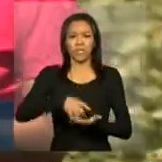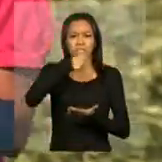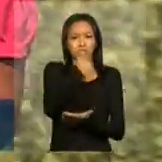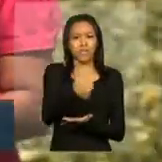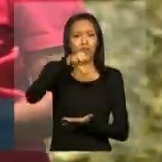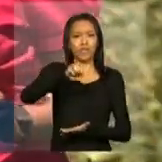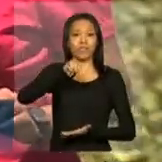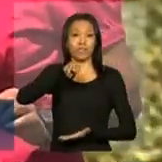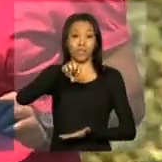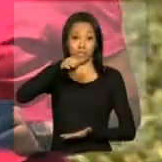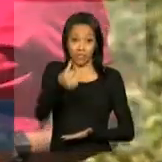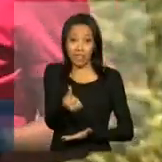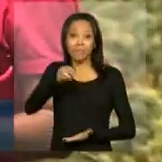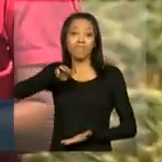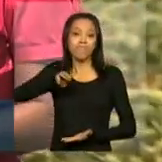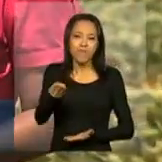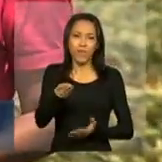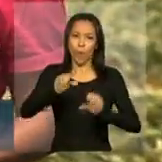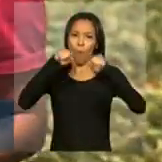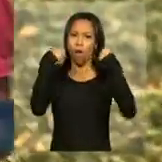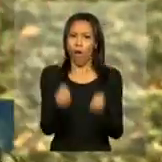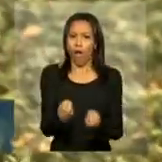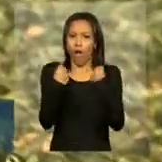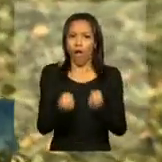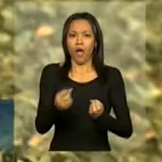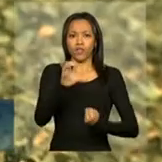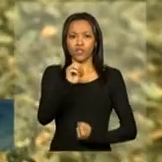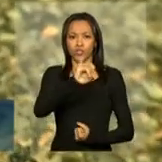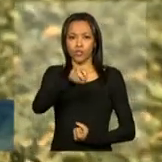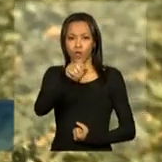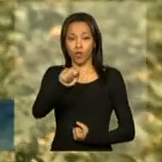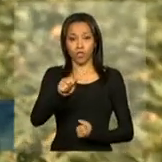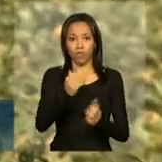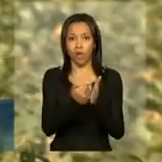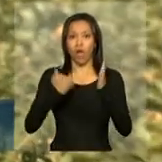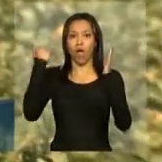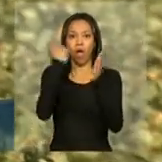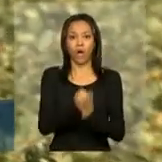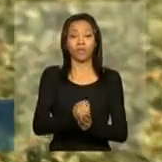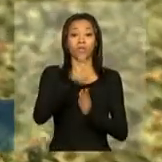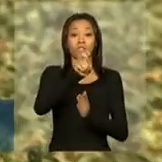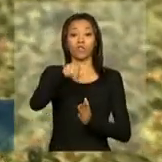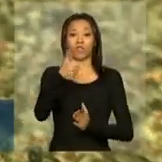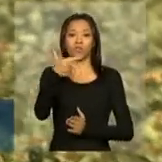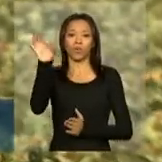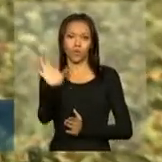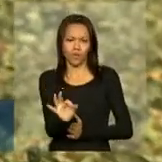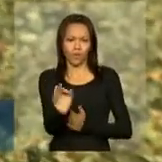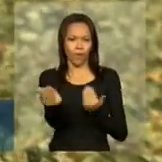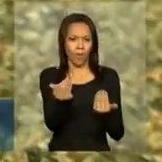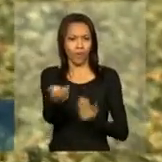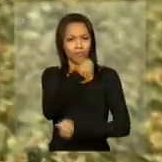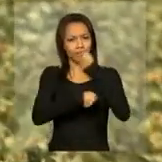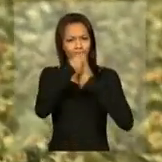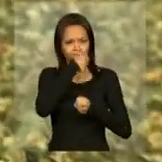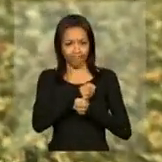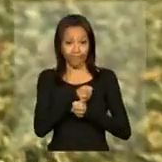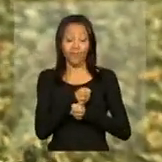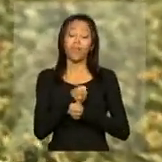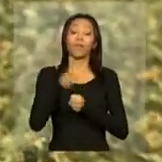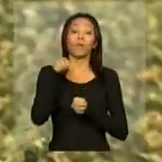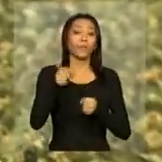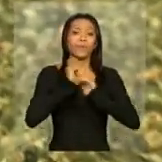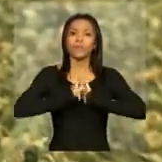milhões de toneladas de grãos. Uma alta de 5,2% em relação à safra anterior. O